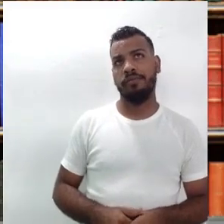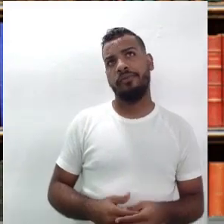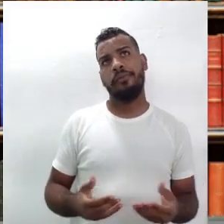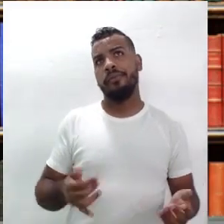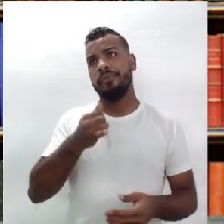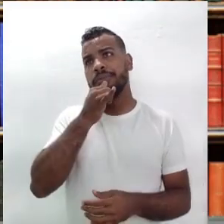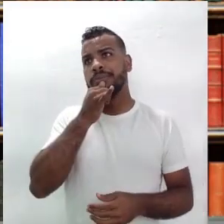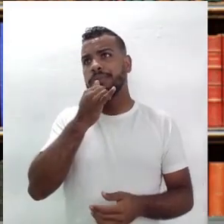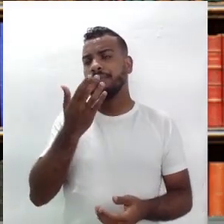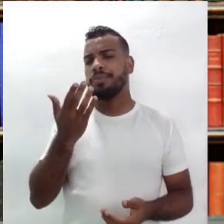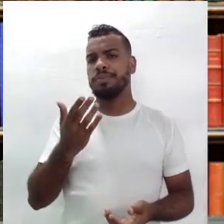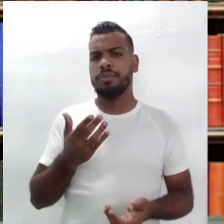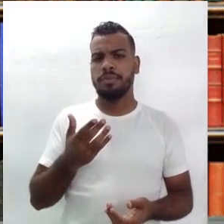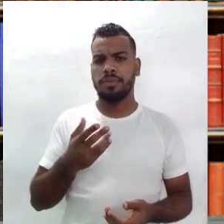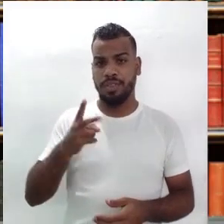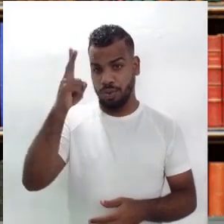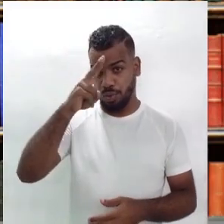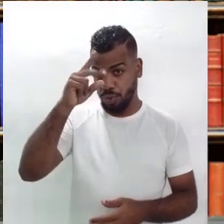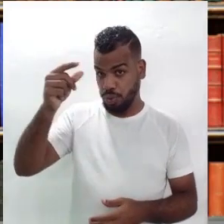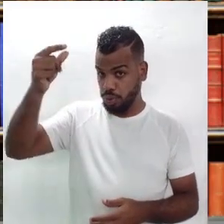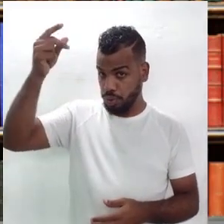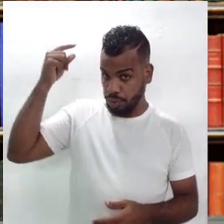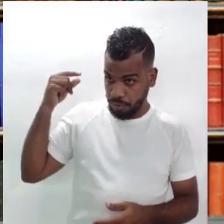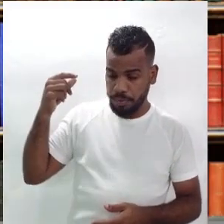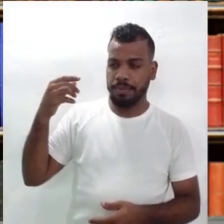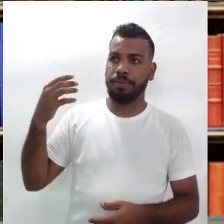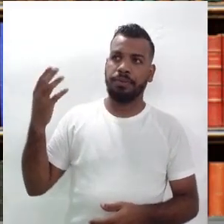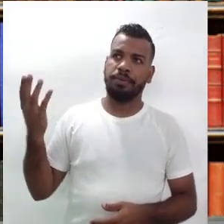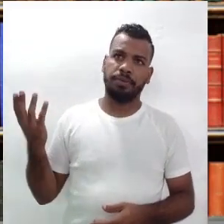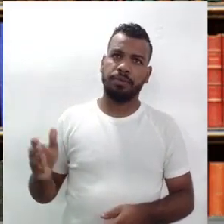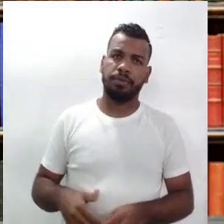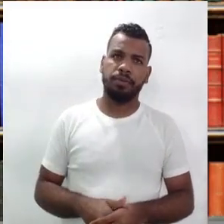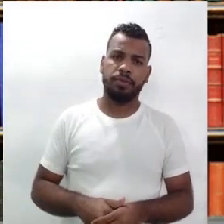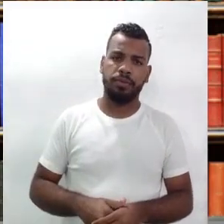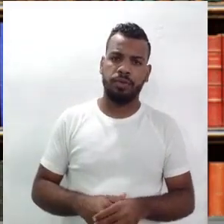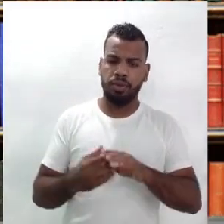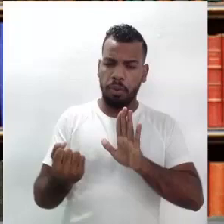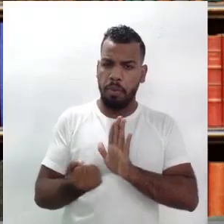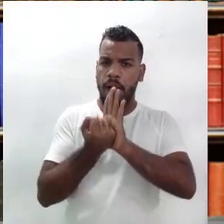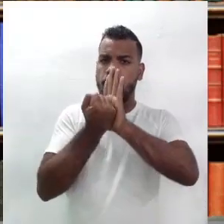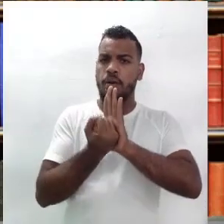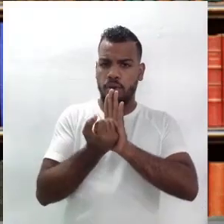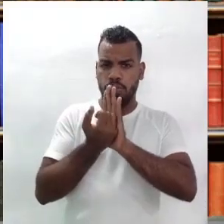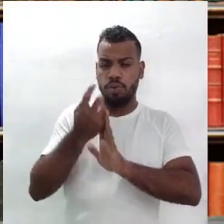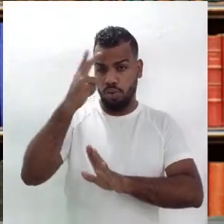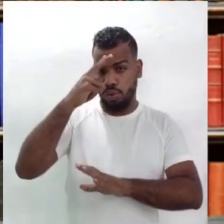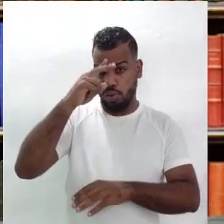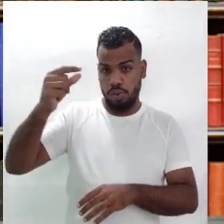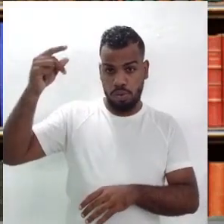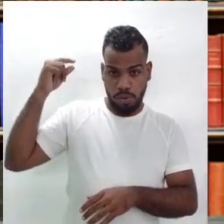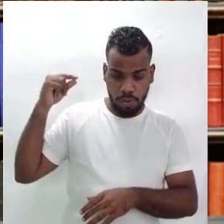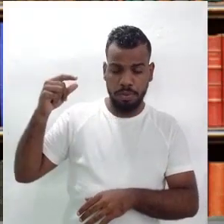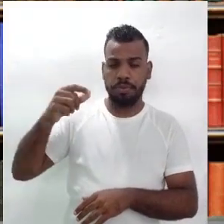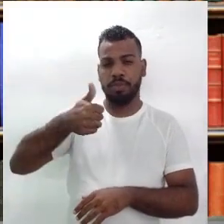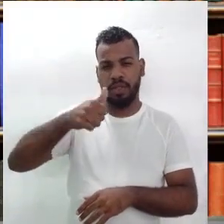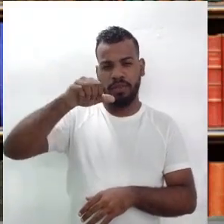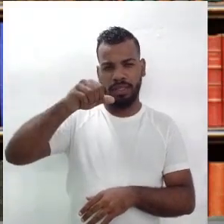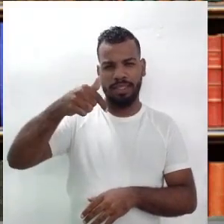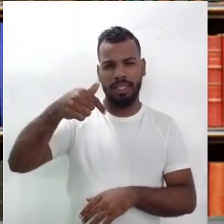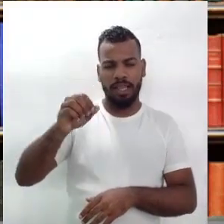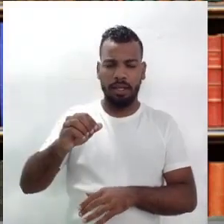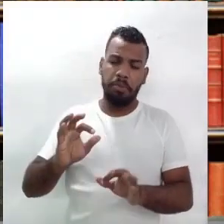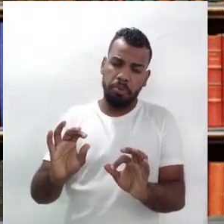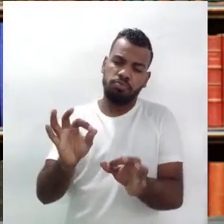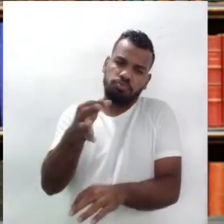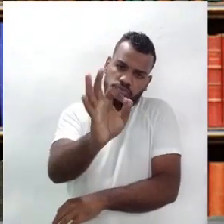que, historicamente, o marco histórico seria 1970. Mas,